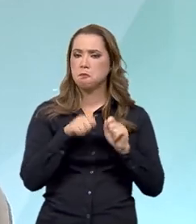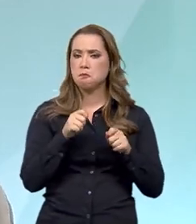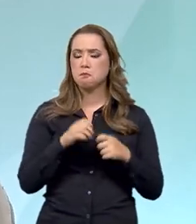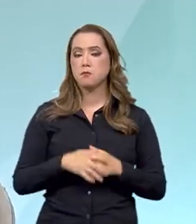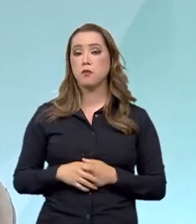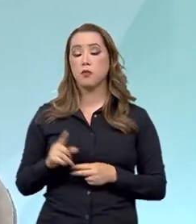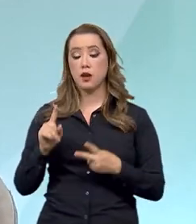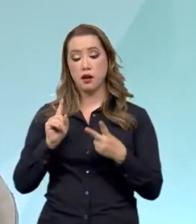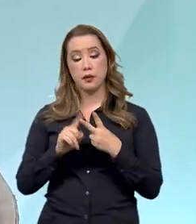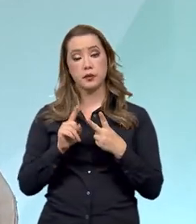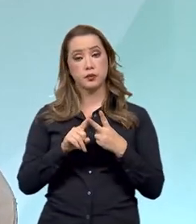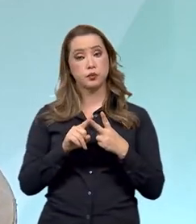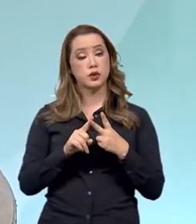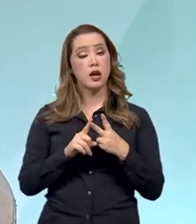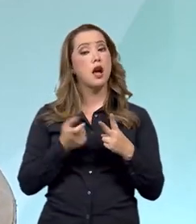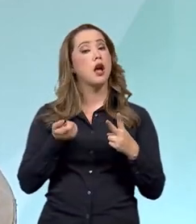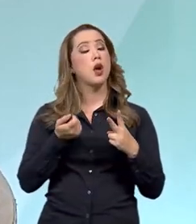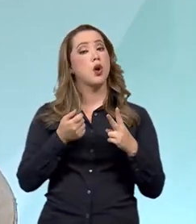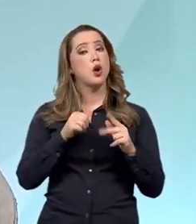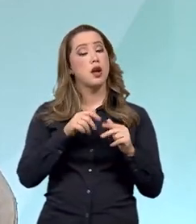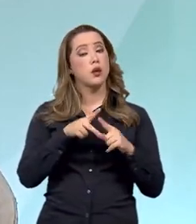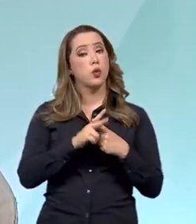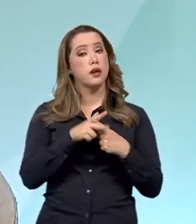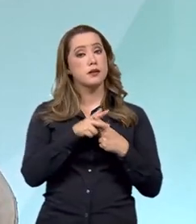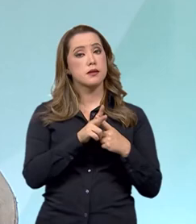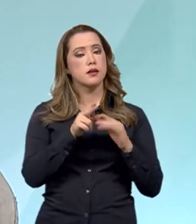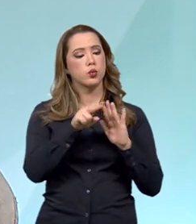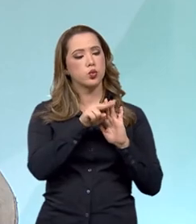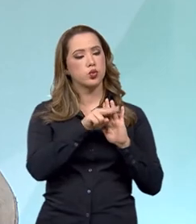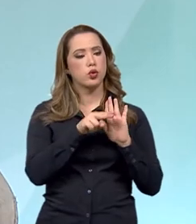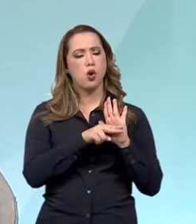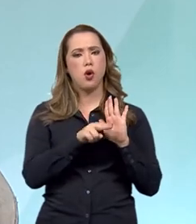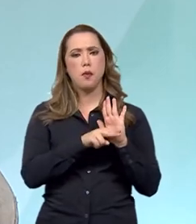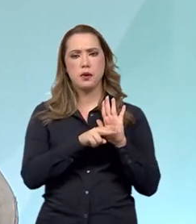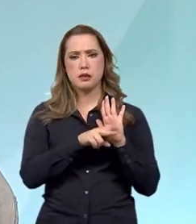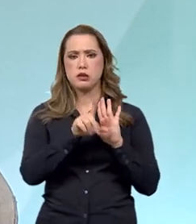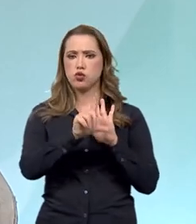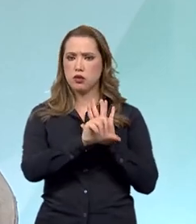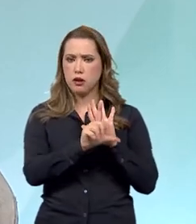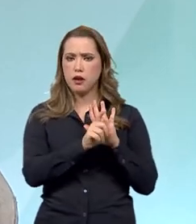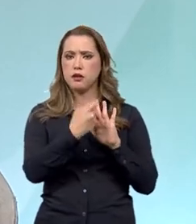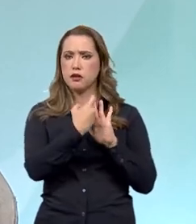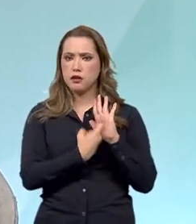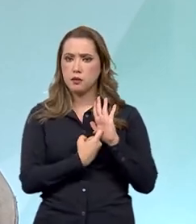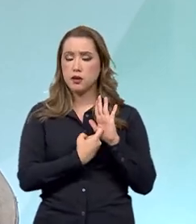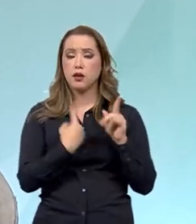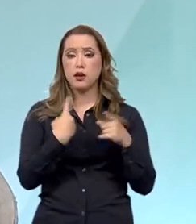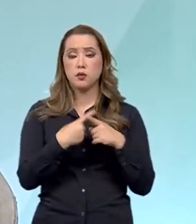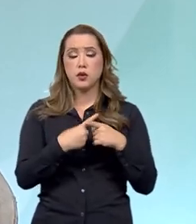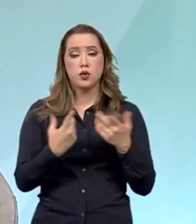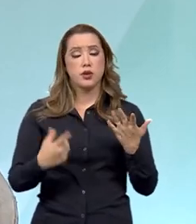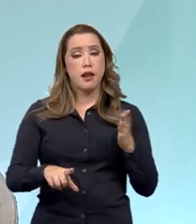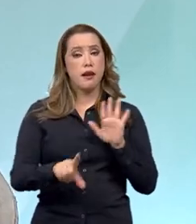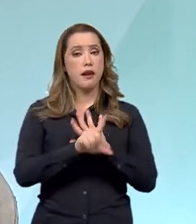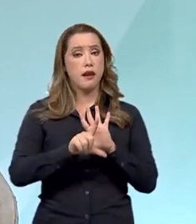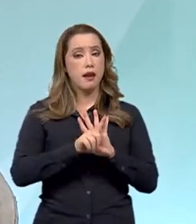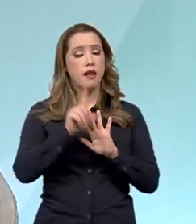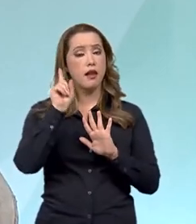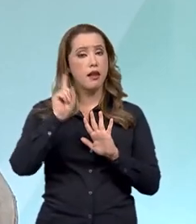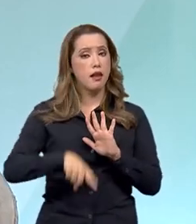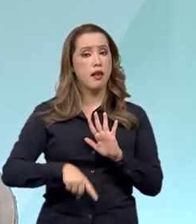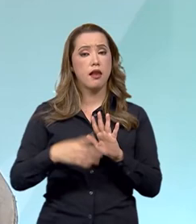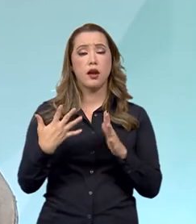tributária tem um papel fundamental, considerando que o nosso sistema tributário brasileiro, a nossa legislação, ela é